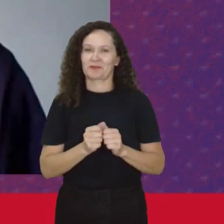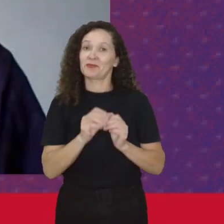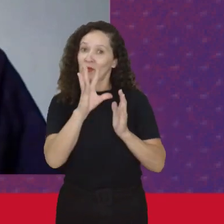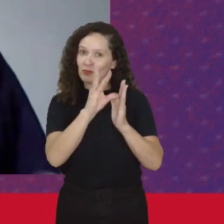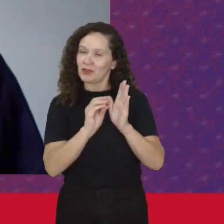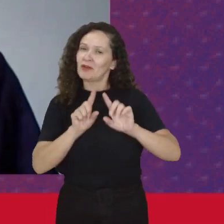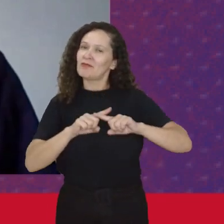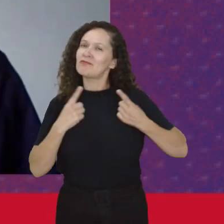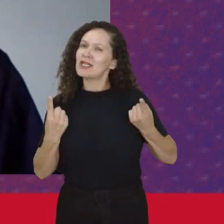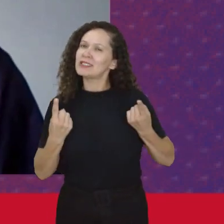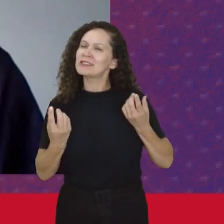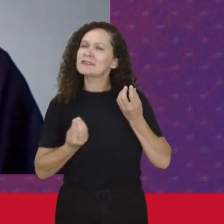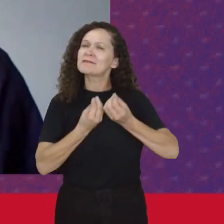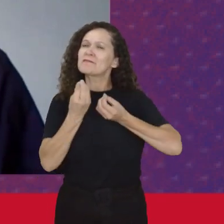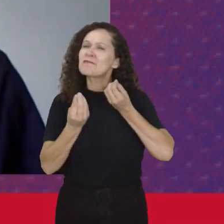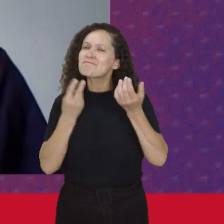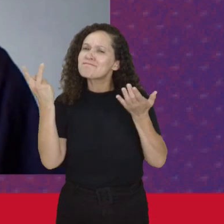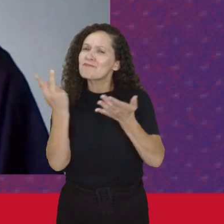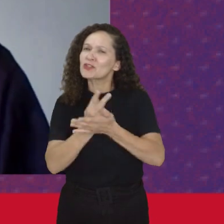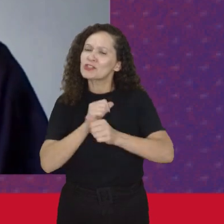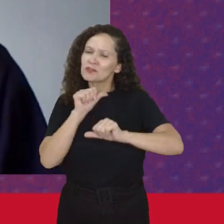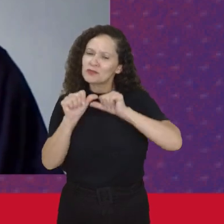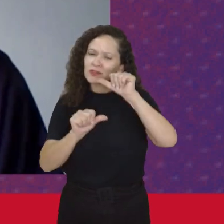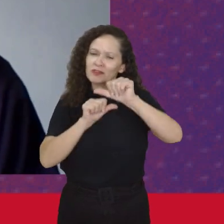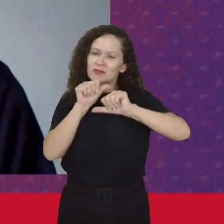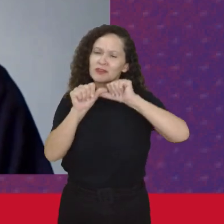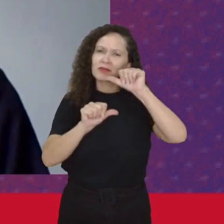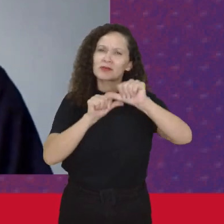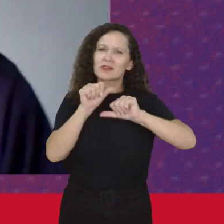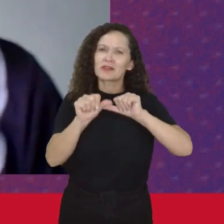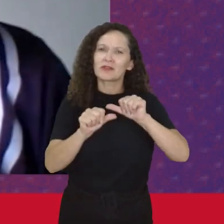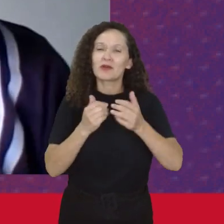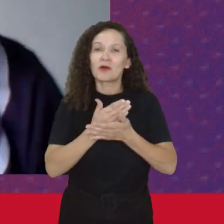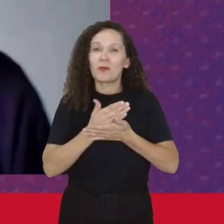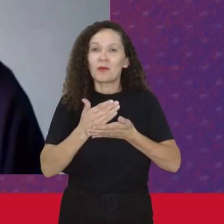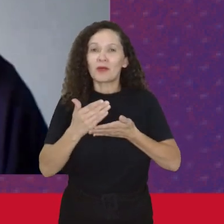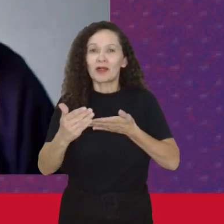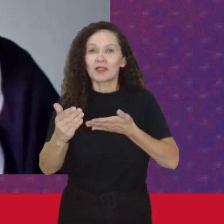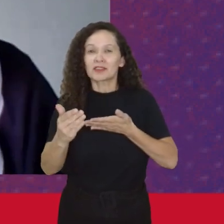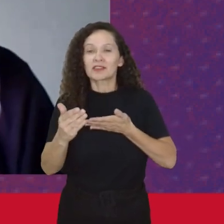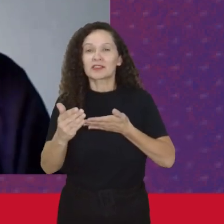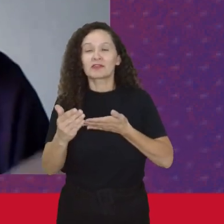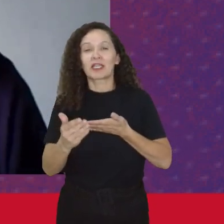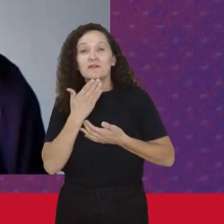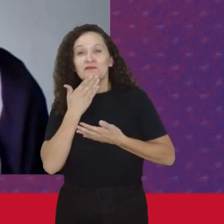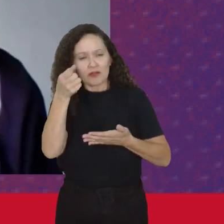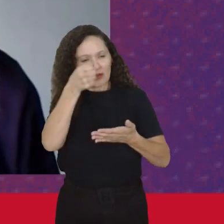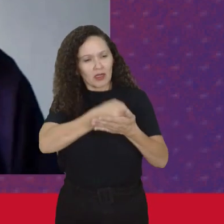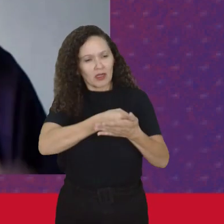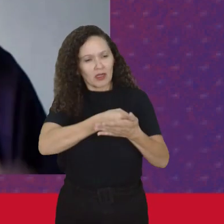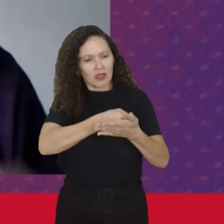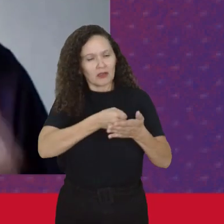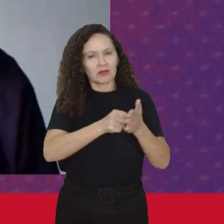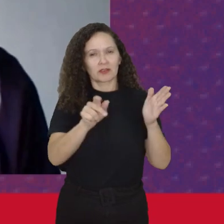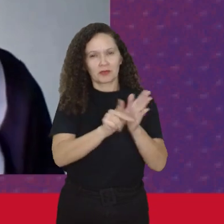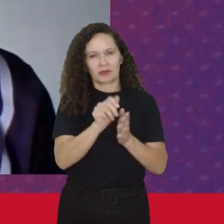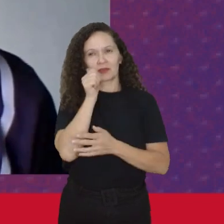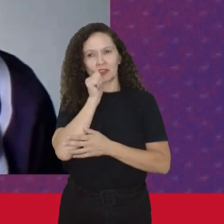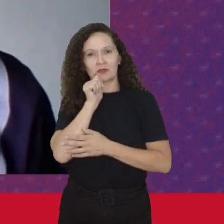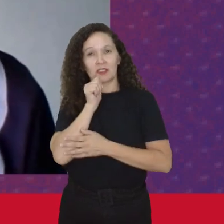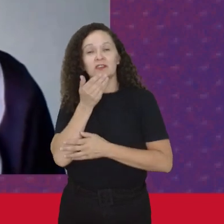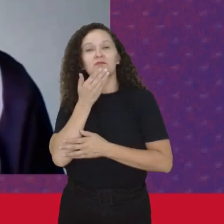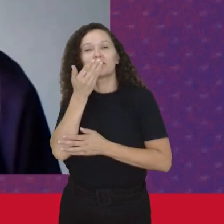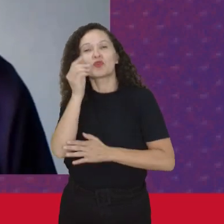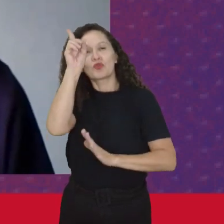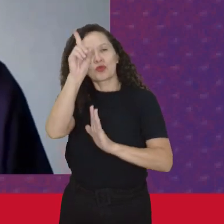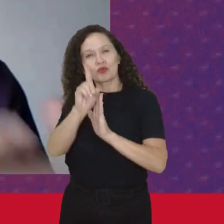Mas a forma Como isso foi se dando Foi justamente A partir Das reivindicações Tanto Pelo direito